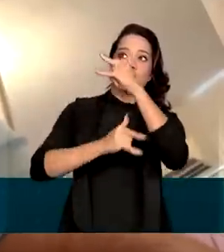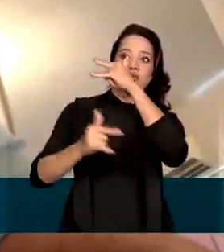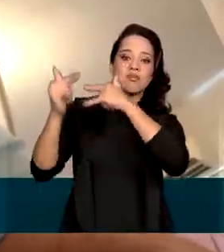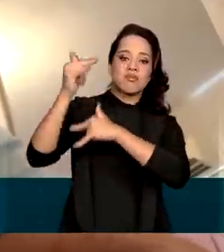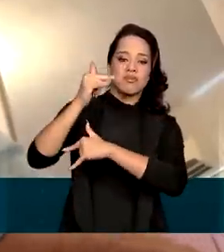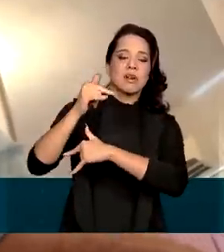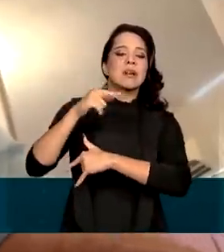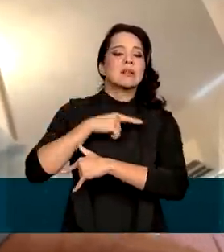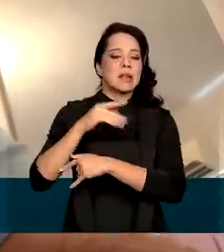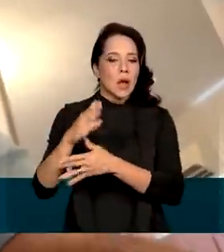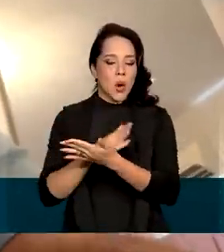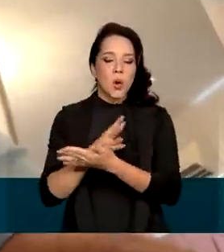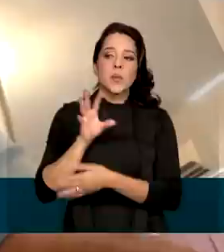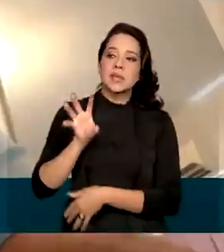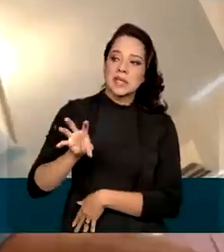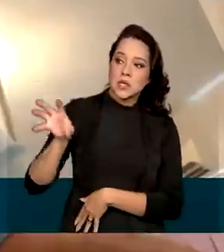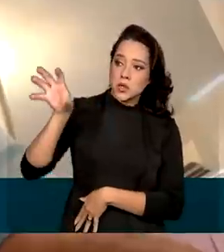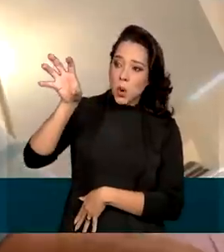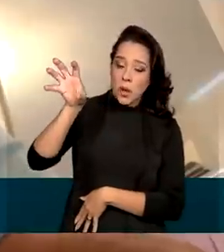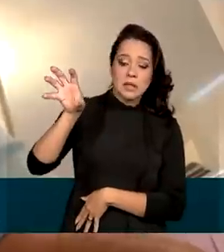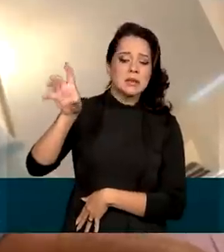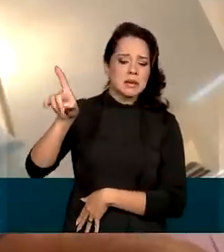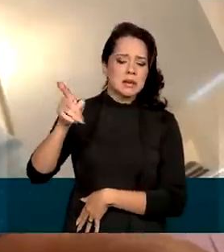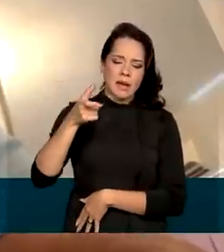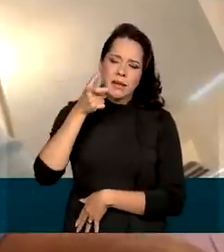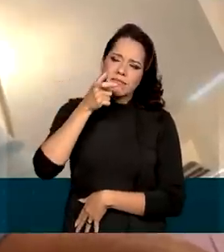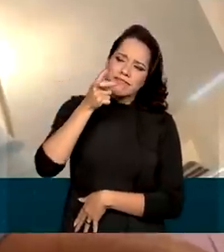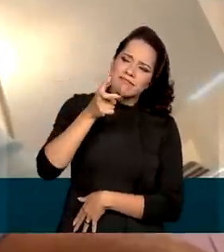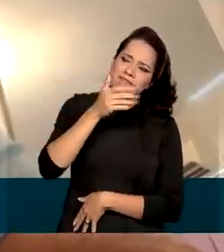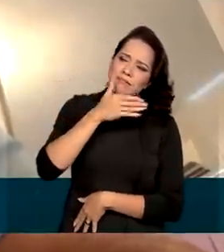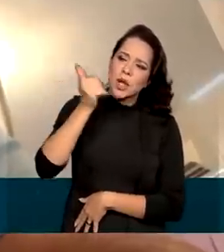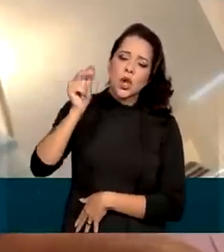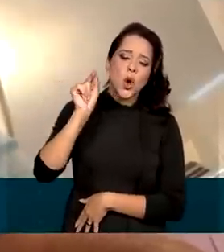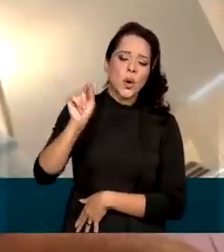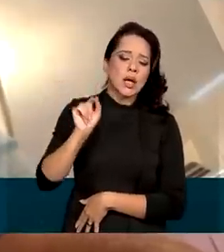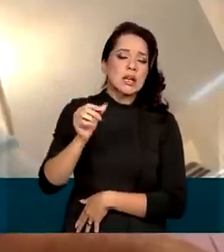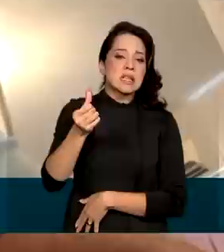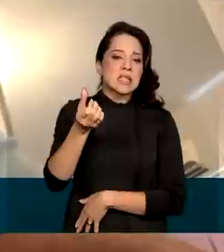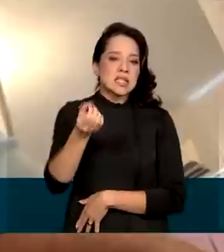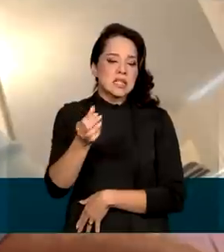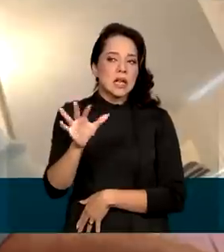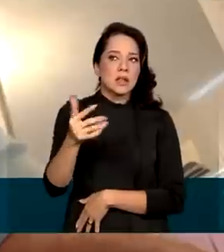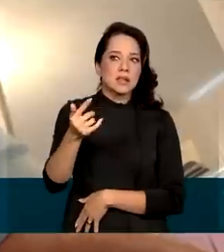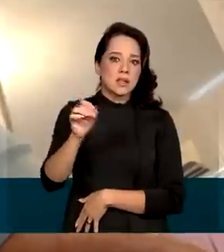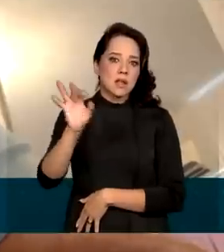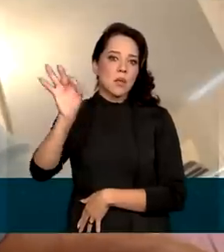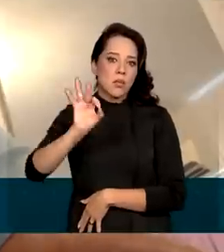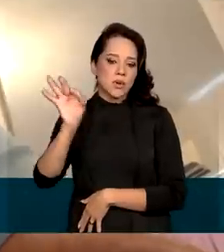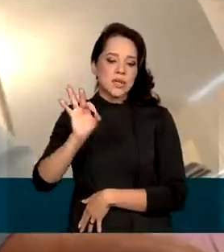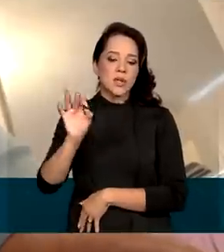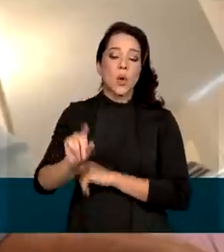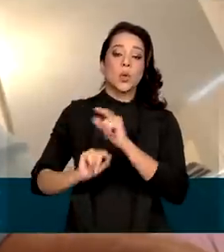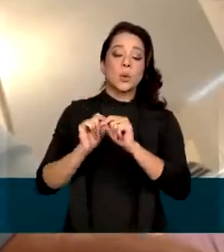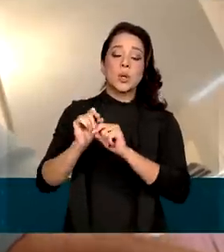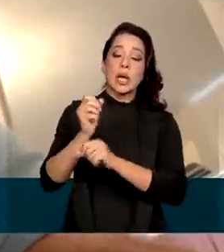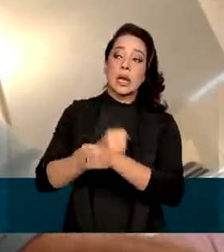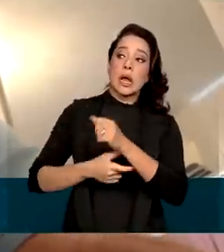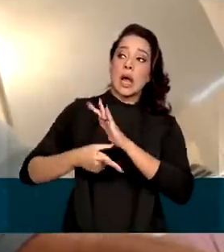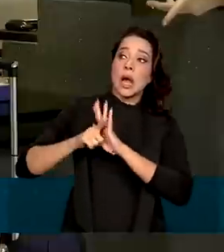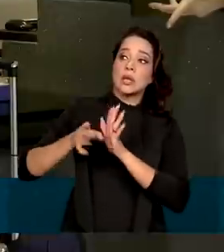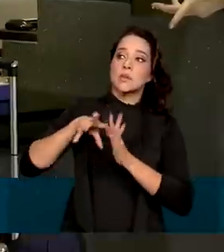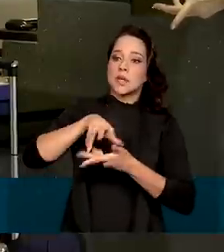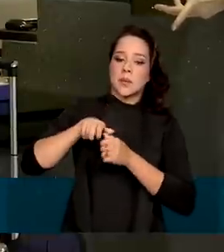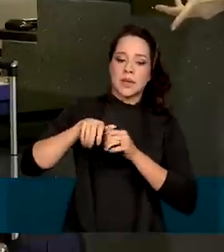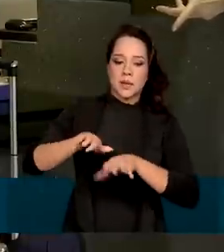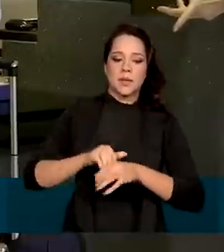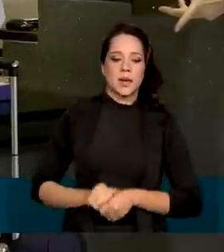Tem algumas regiões que estão ainda aquém de 60% ou 70% do que era antes da pandemia.